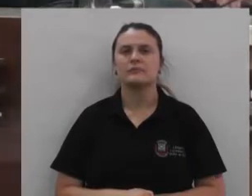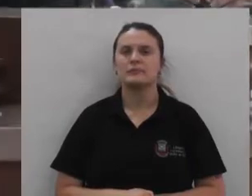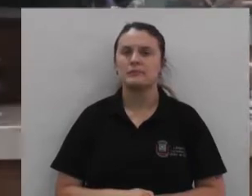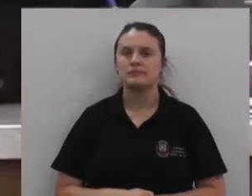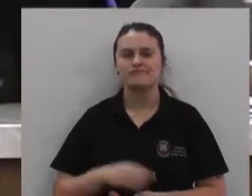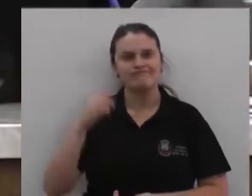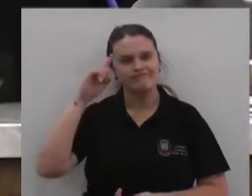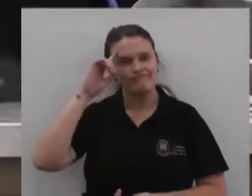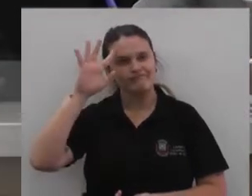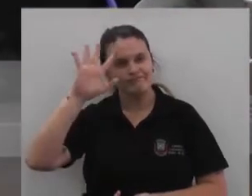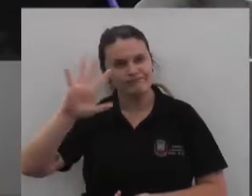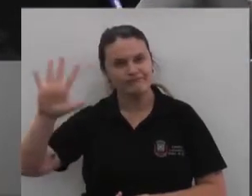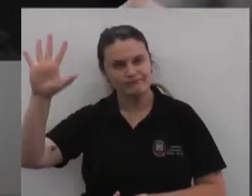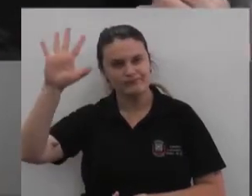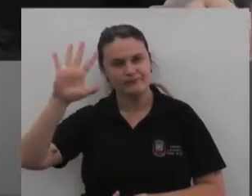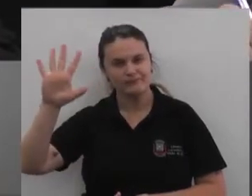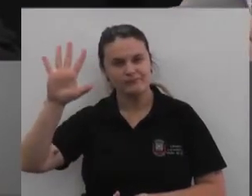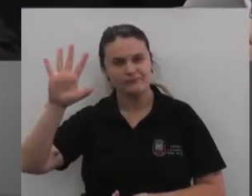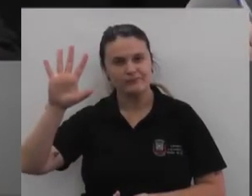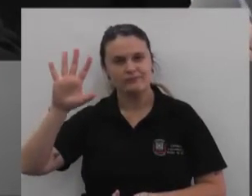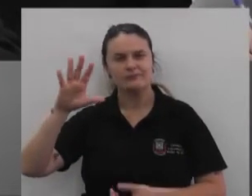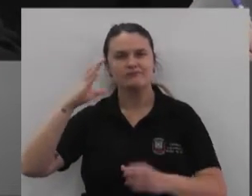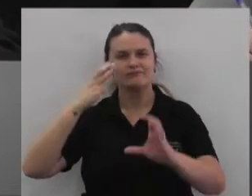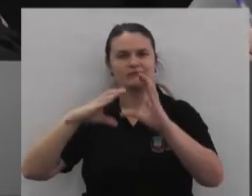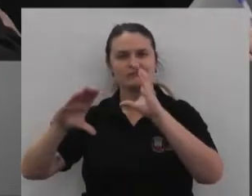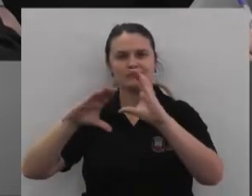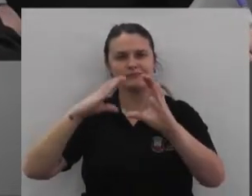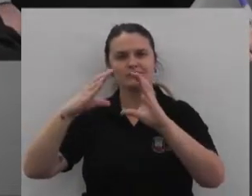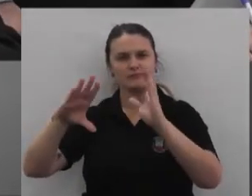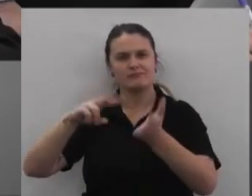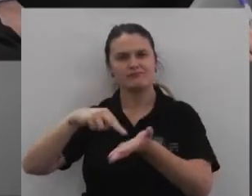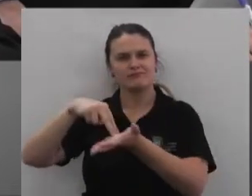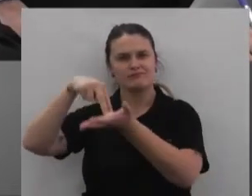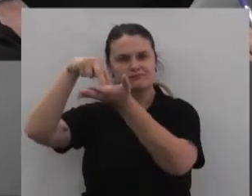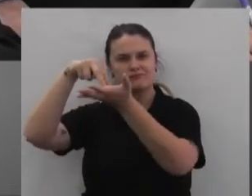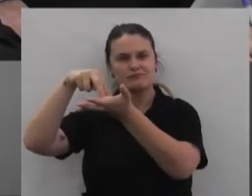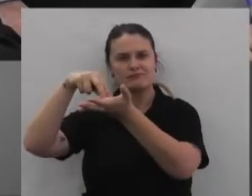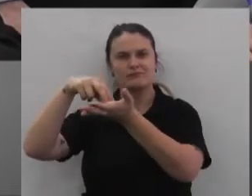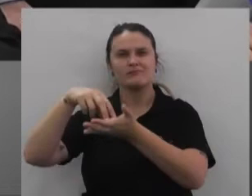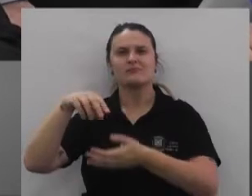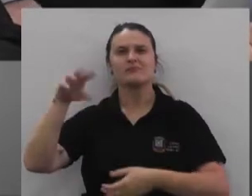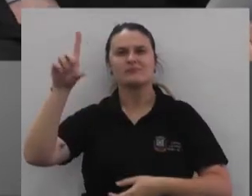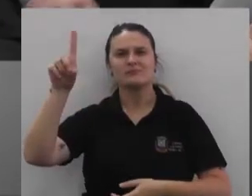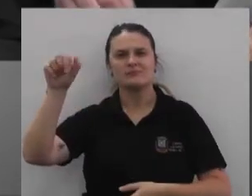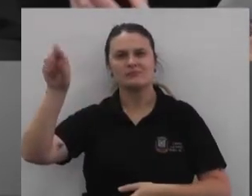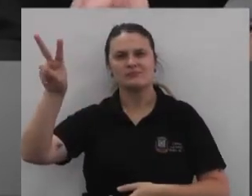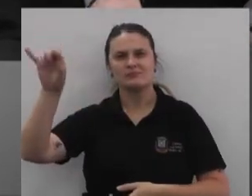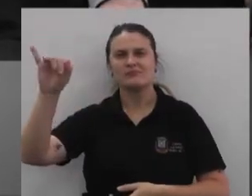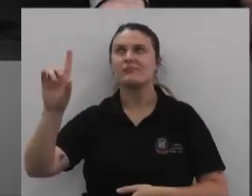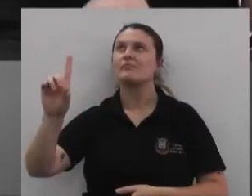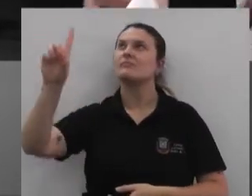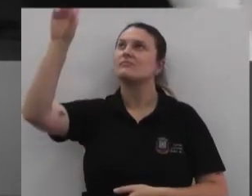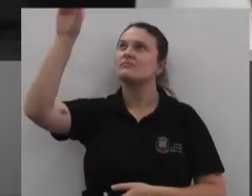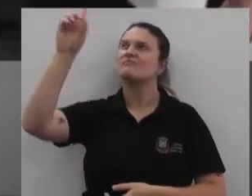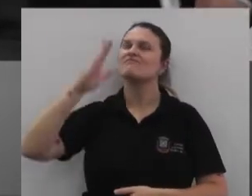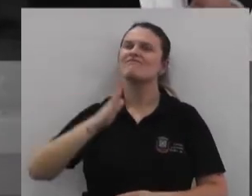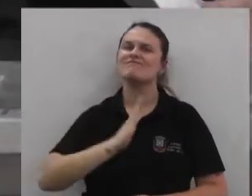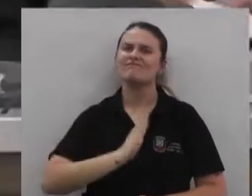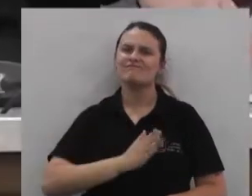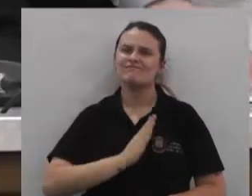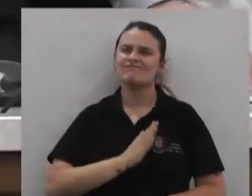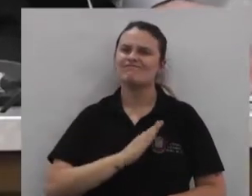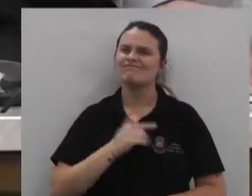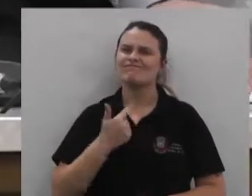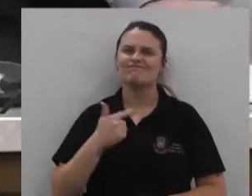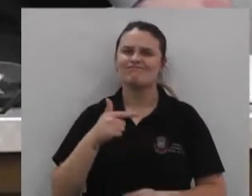Para refletir Cântico das subidas De Davi, Deus Meu coração não ambicioso